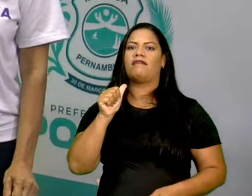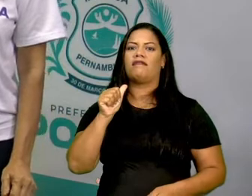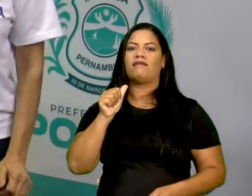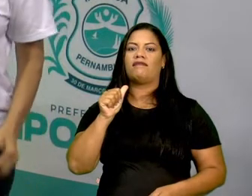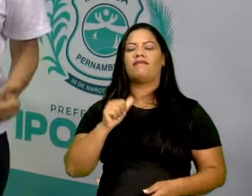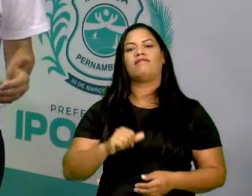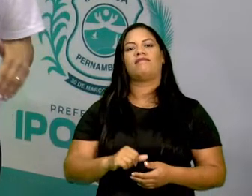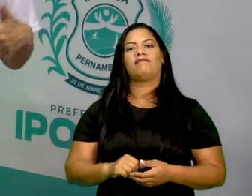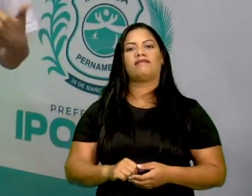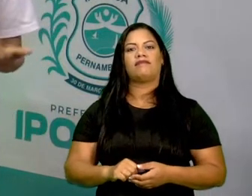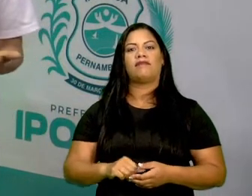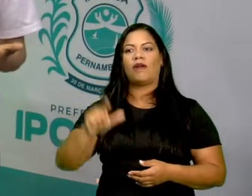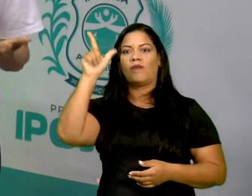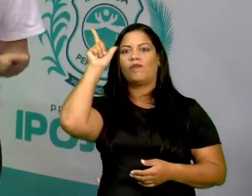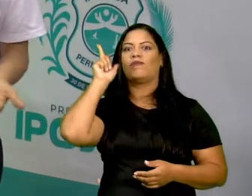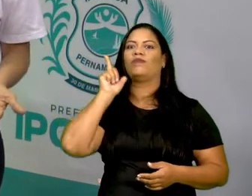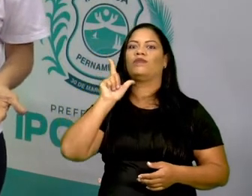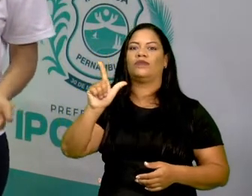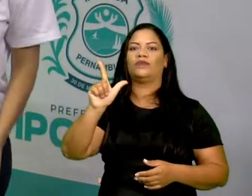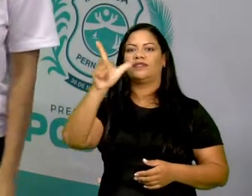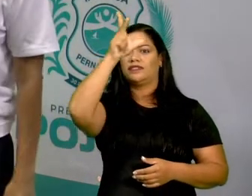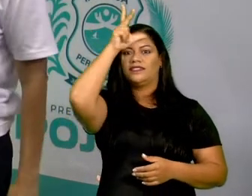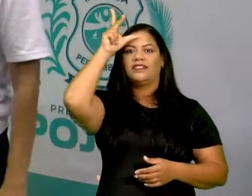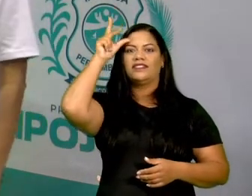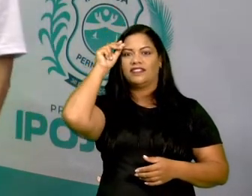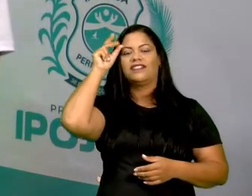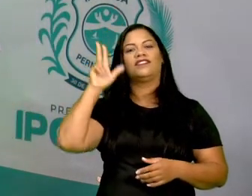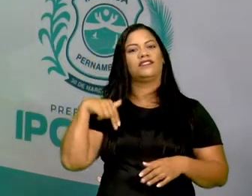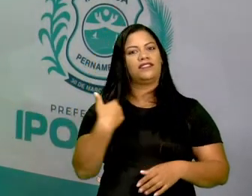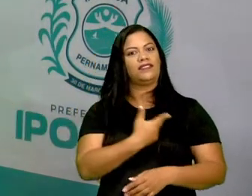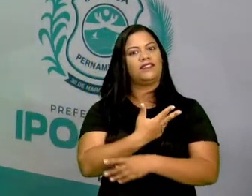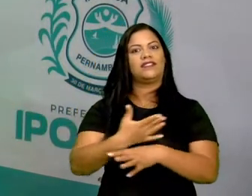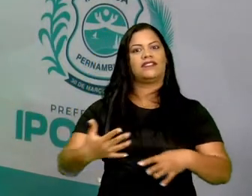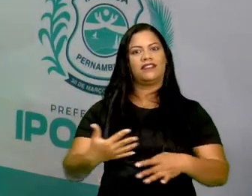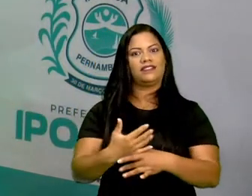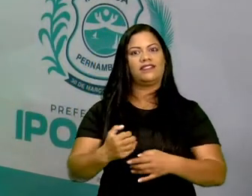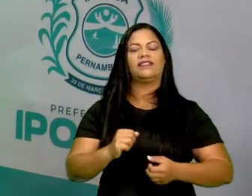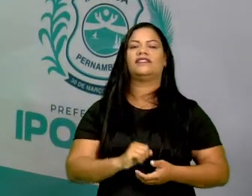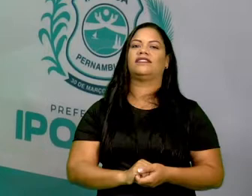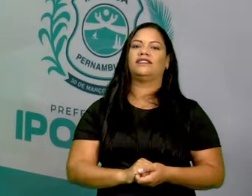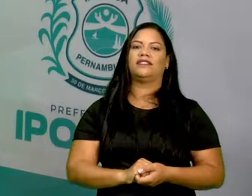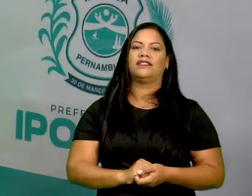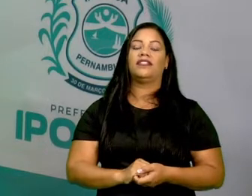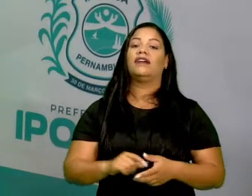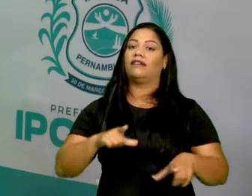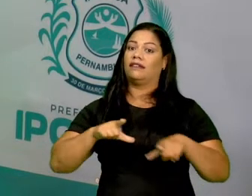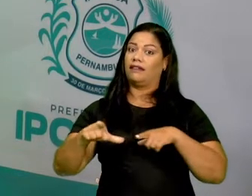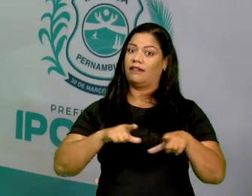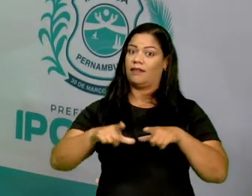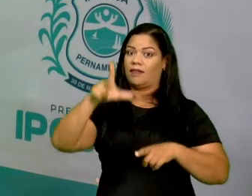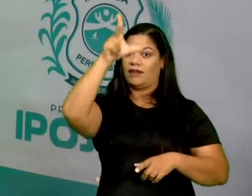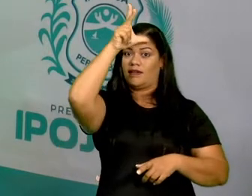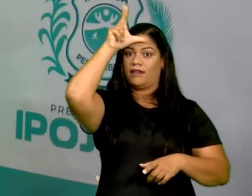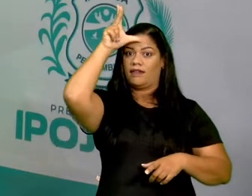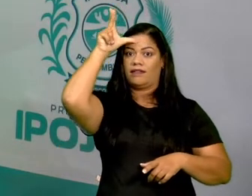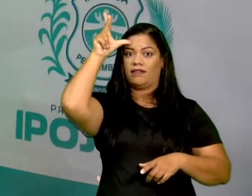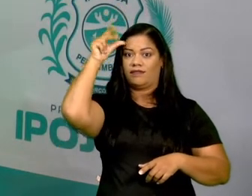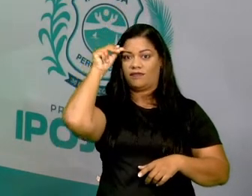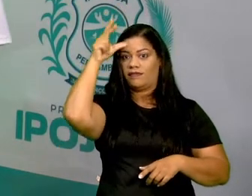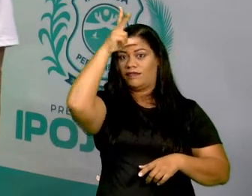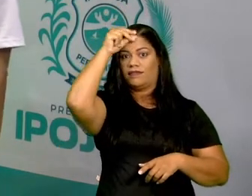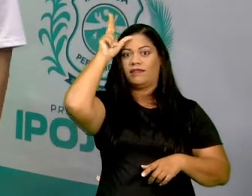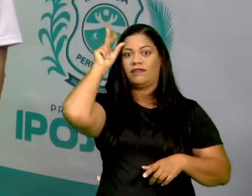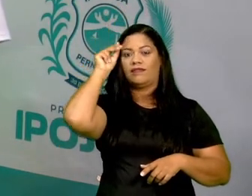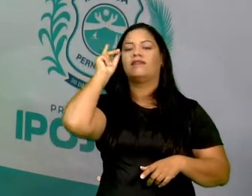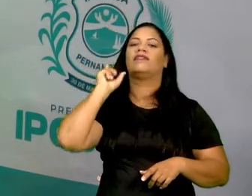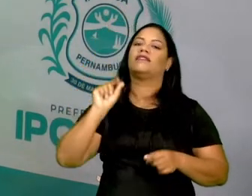ser prefeita da nossa cidade. A prefeita atua na prefeitura e deve executar as